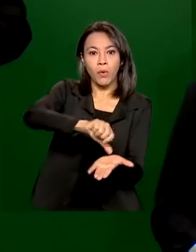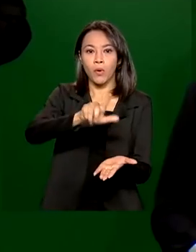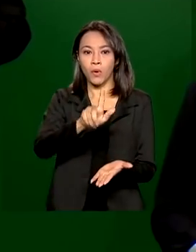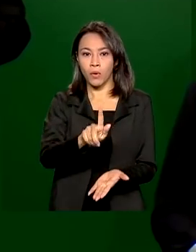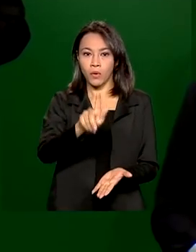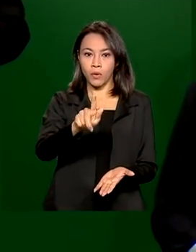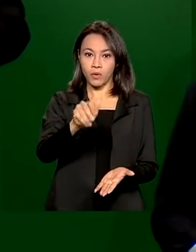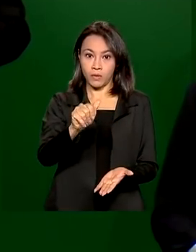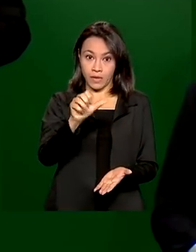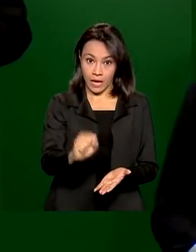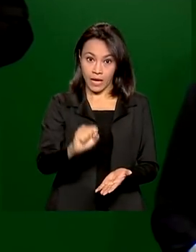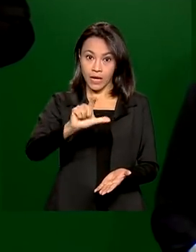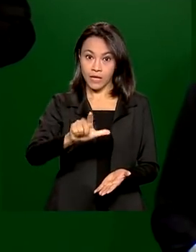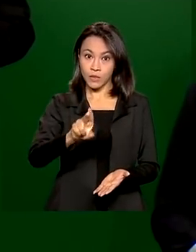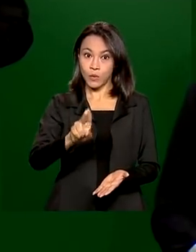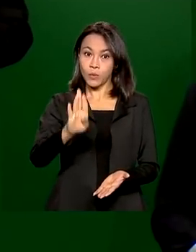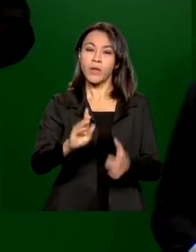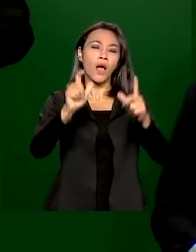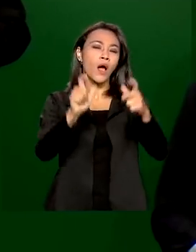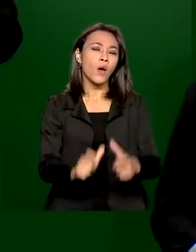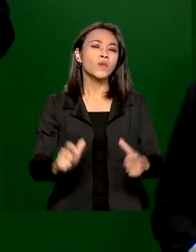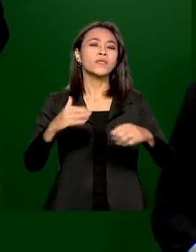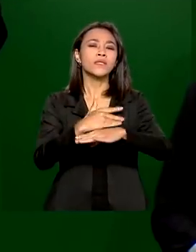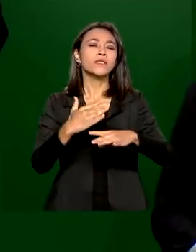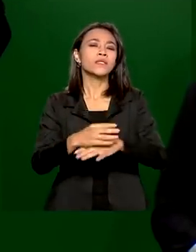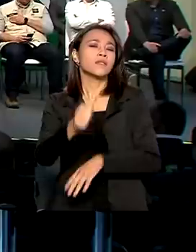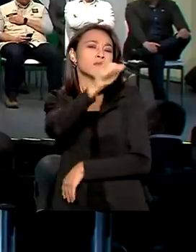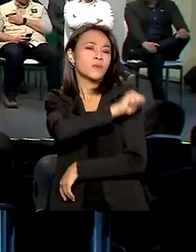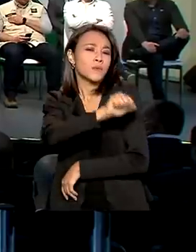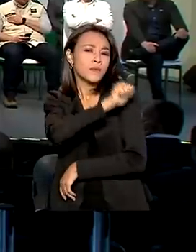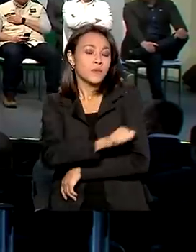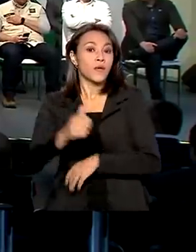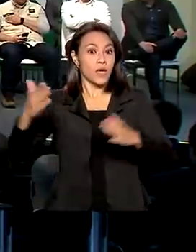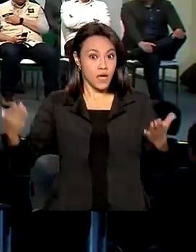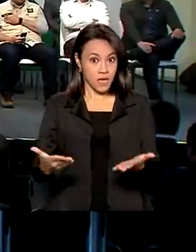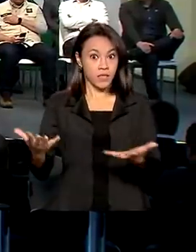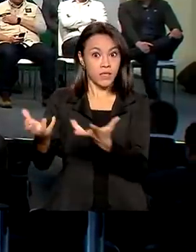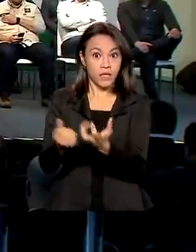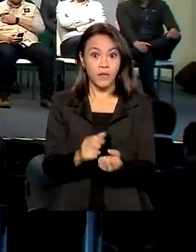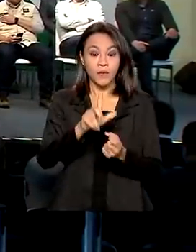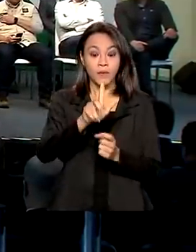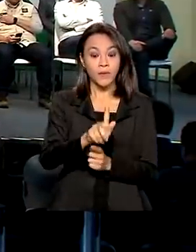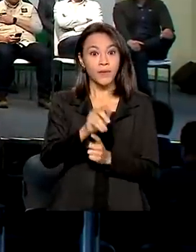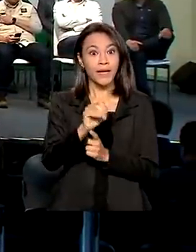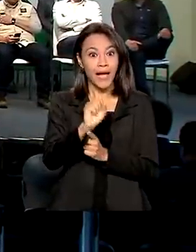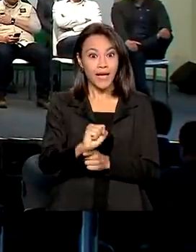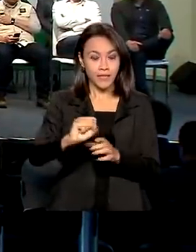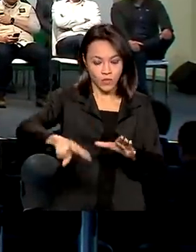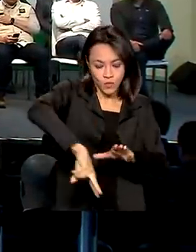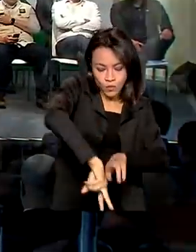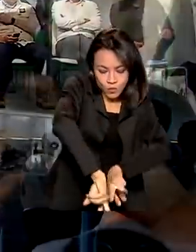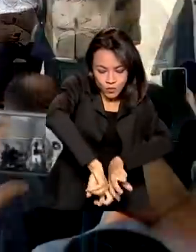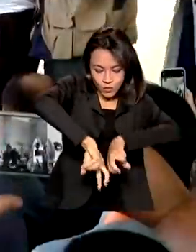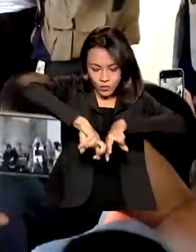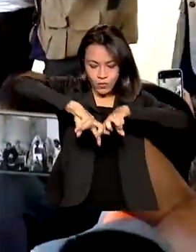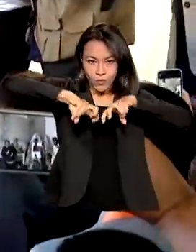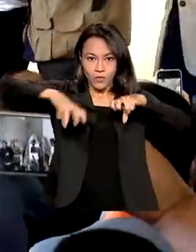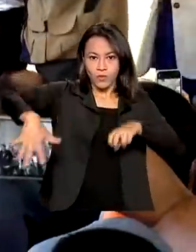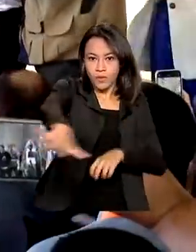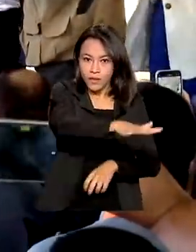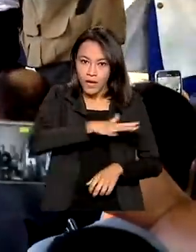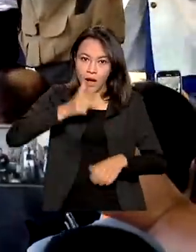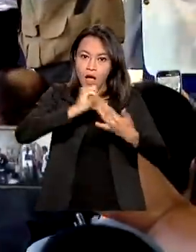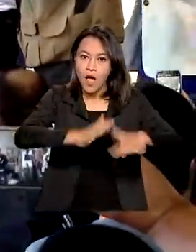Itaboraí, Rio de Janeiro. A unidade vai receber ainda este ano gás natural da camada do pré-sal. Geração de